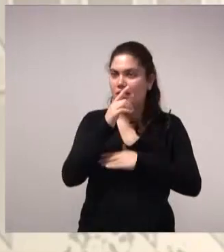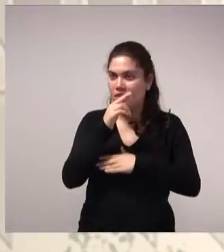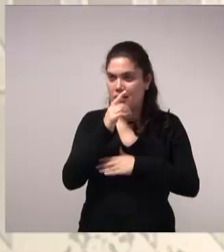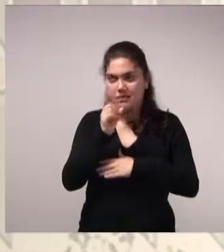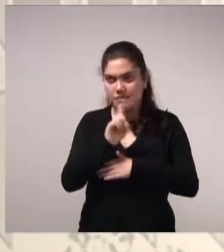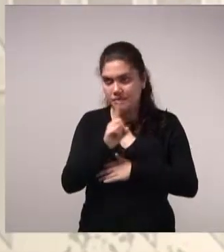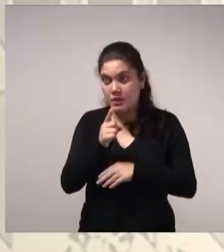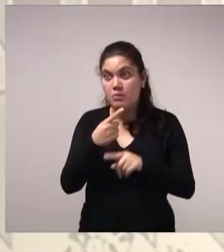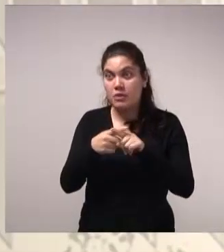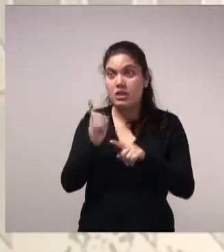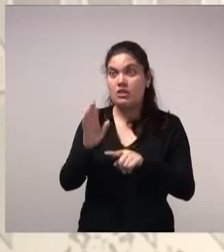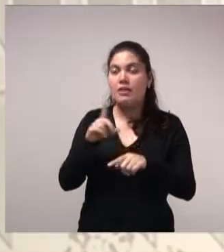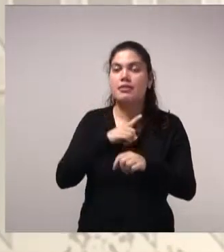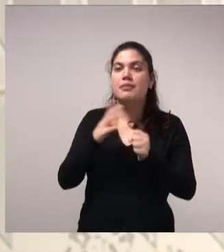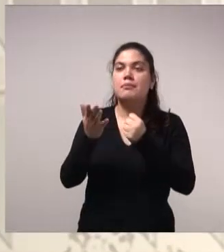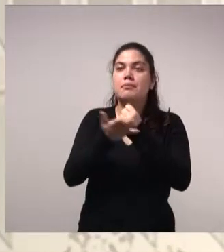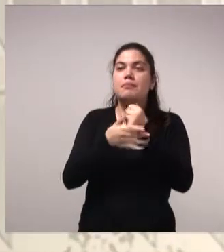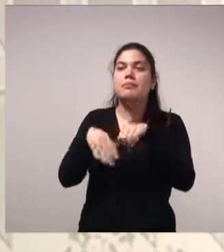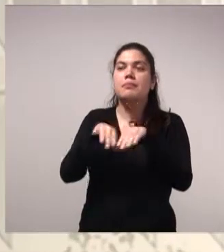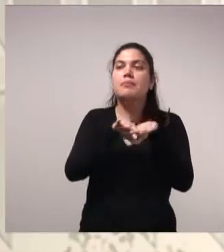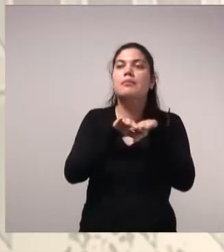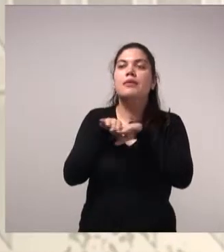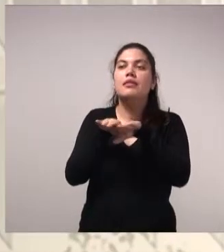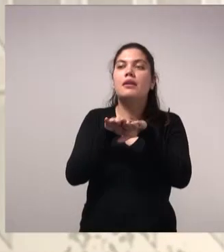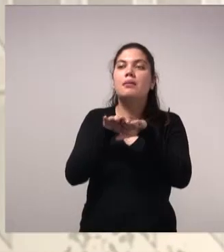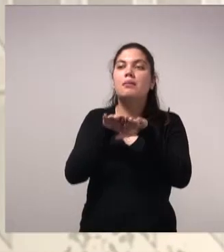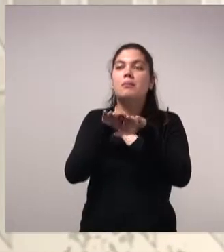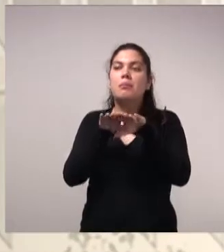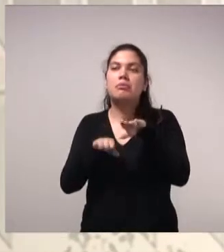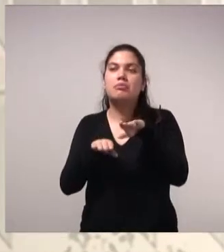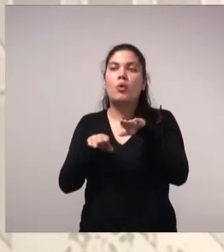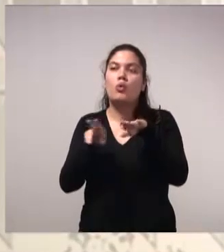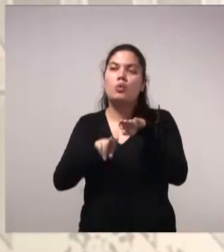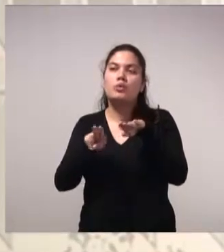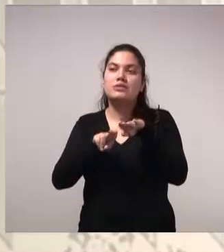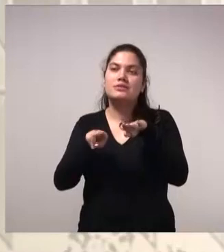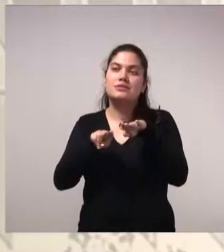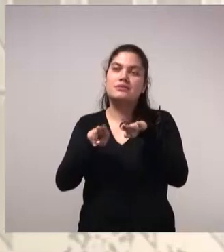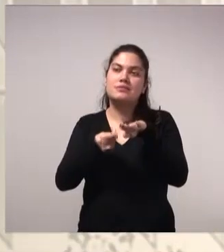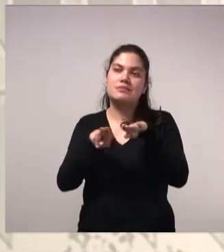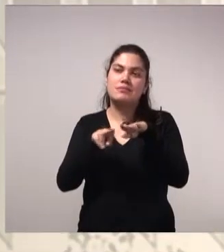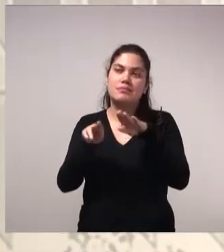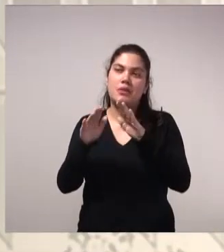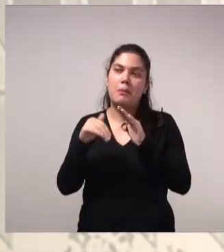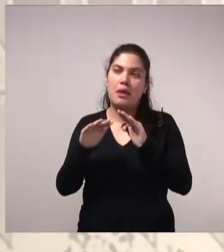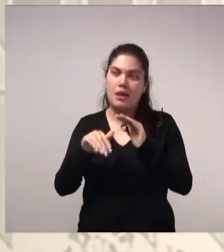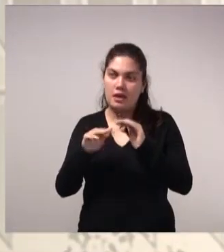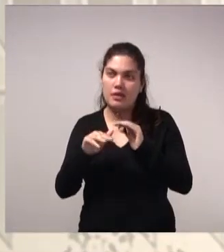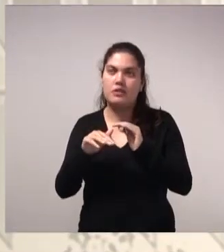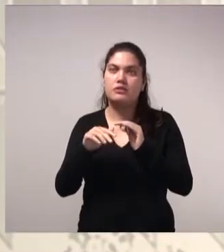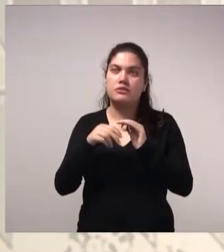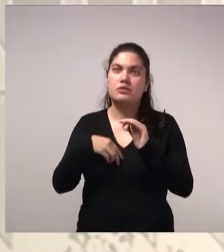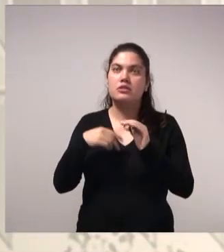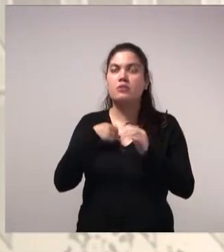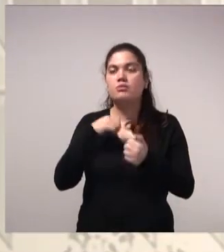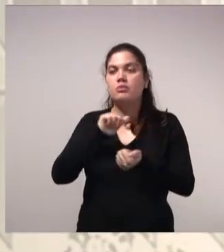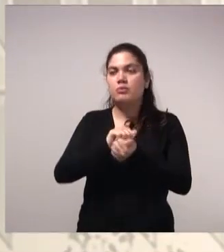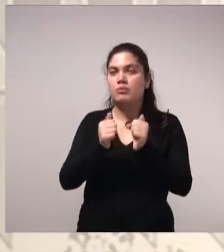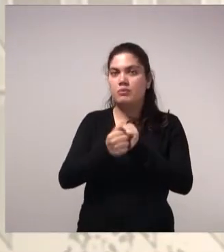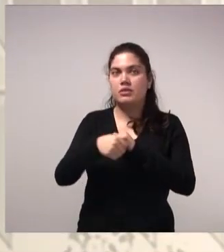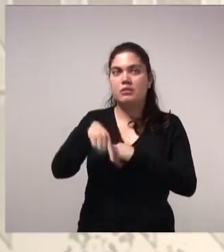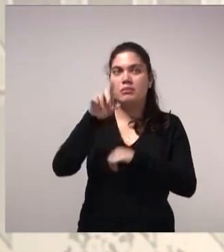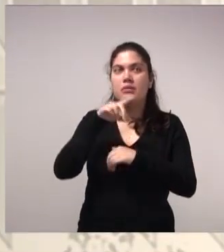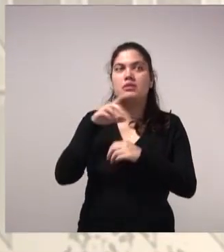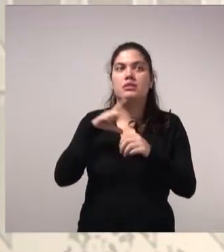Eles têm já um padrão de consumo reduzido. Então, essas tecnologias são mais apropriadas para edificações com grandes